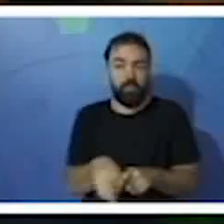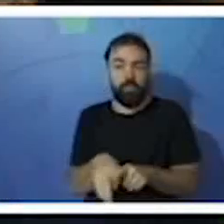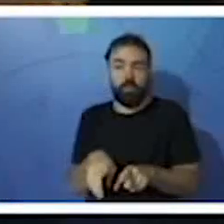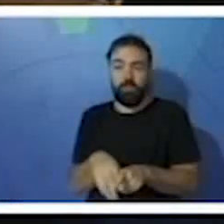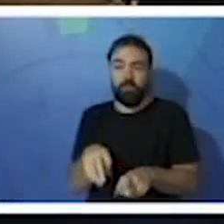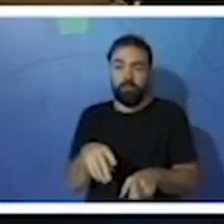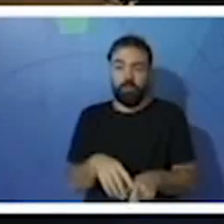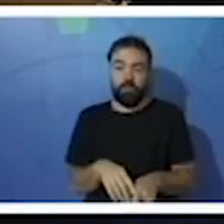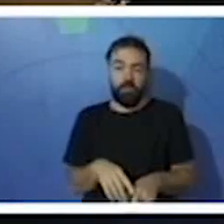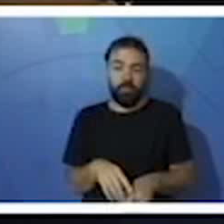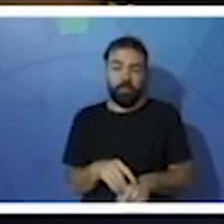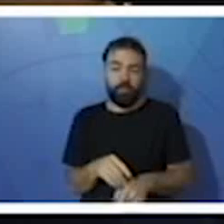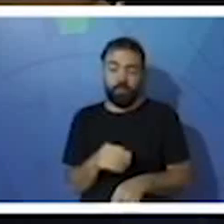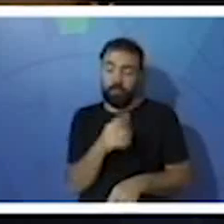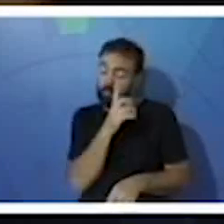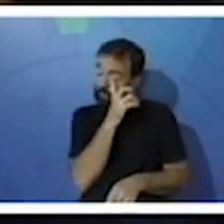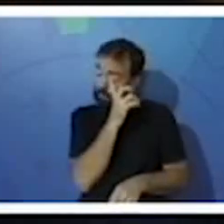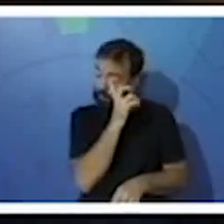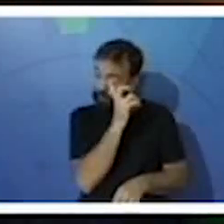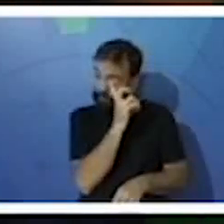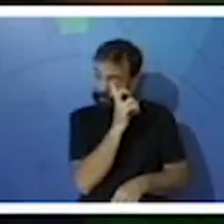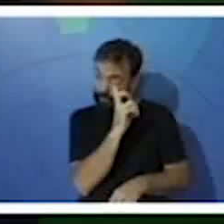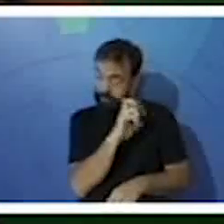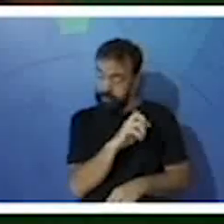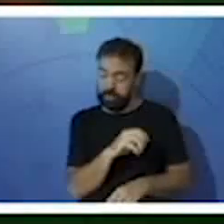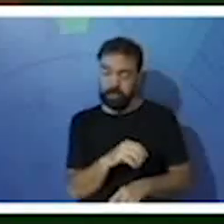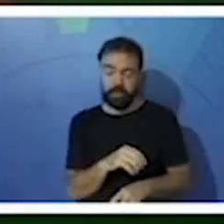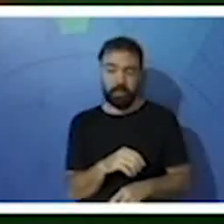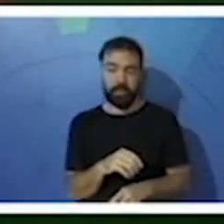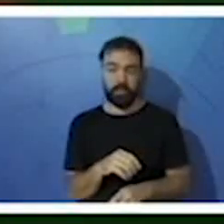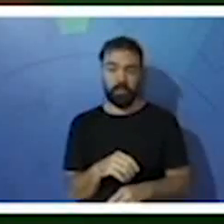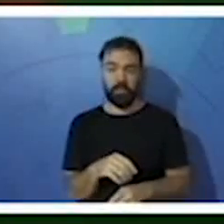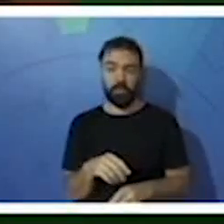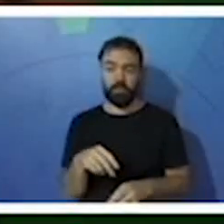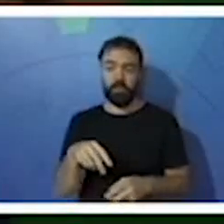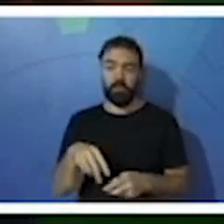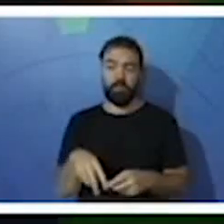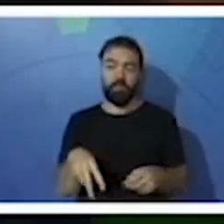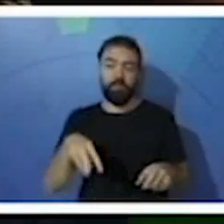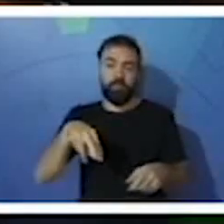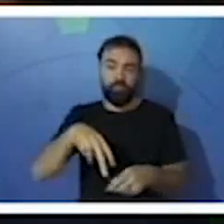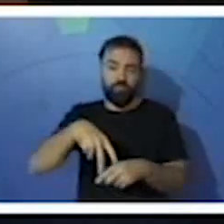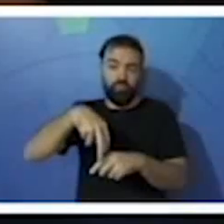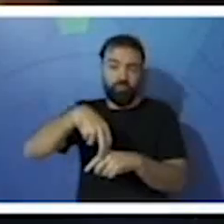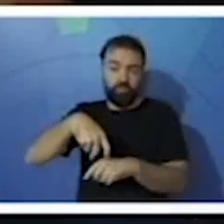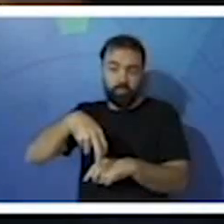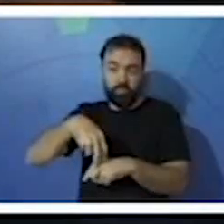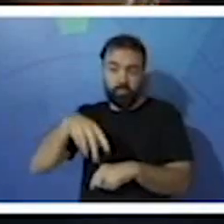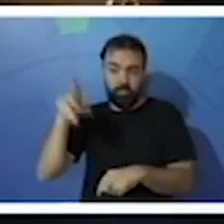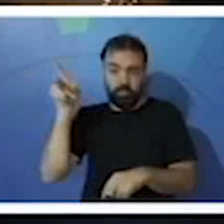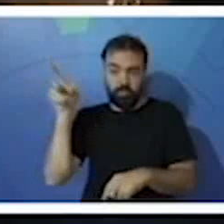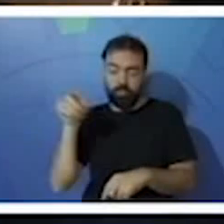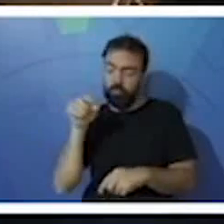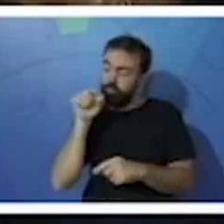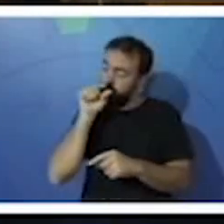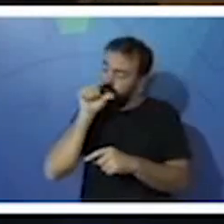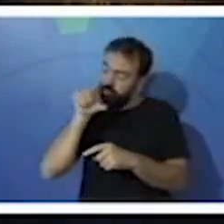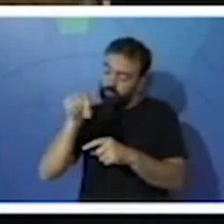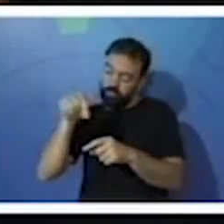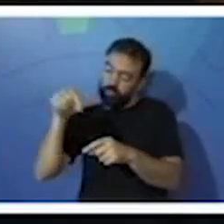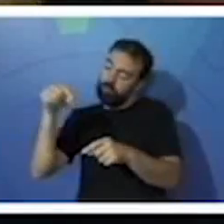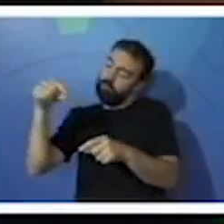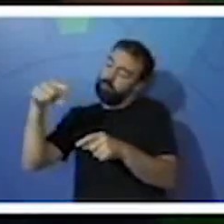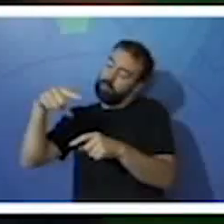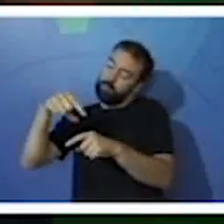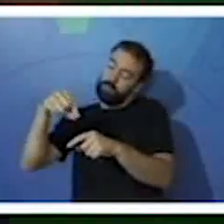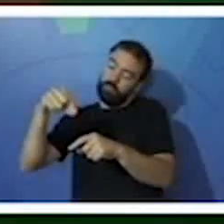rasas. Agora, vamos ver a garça. As garças têm o bico em ponta e